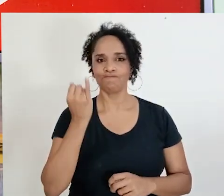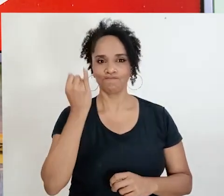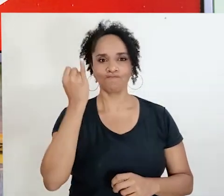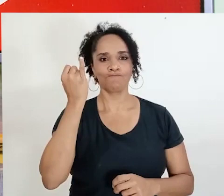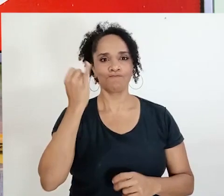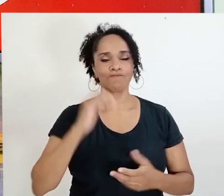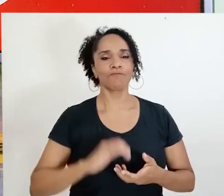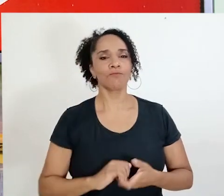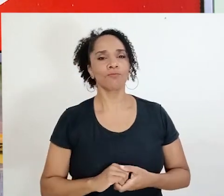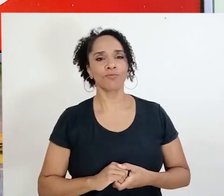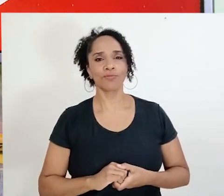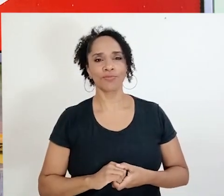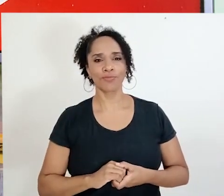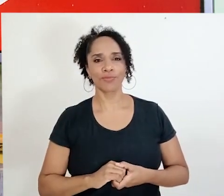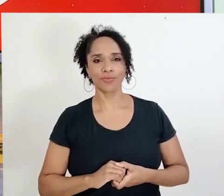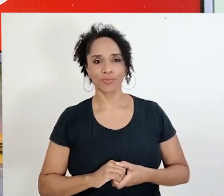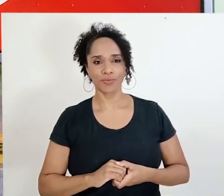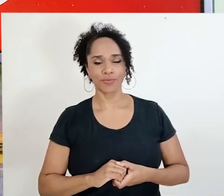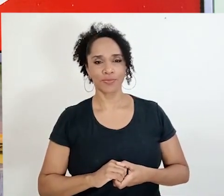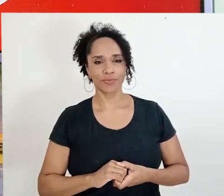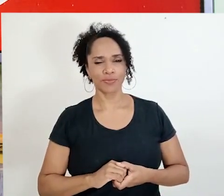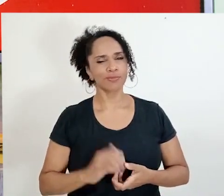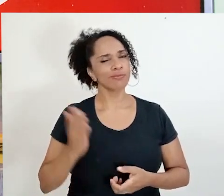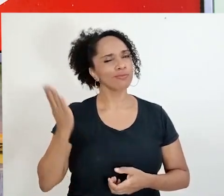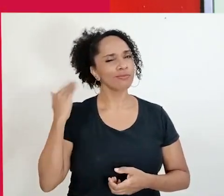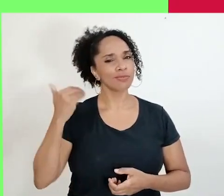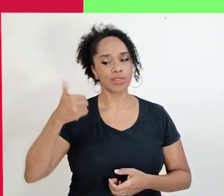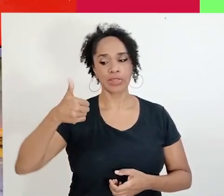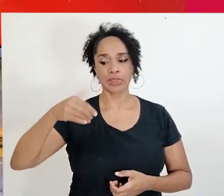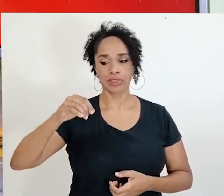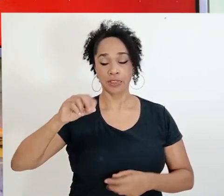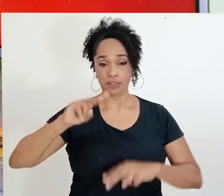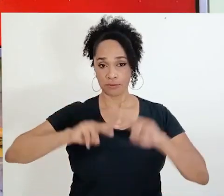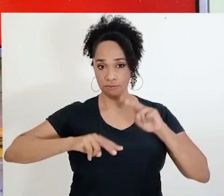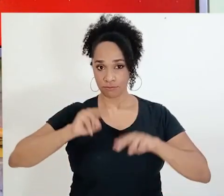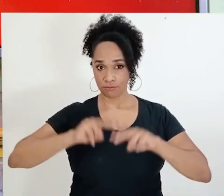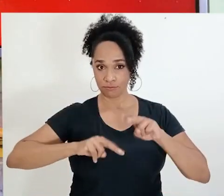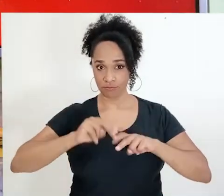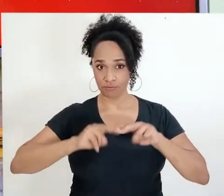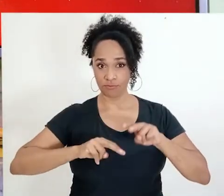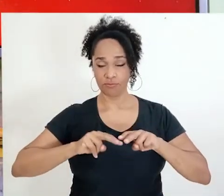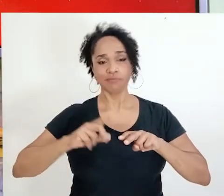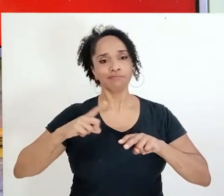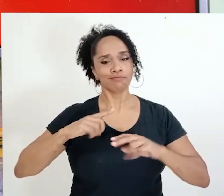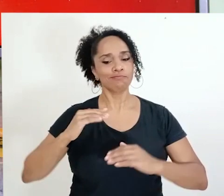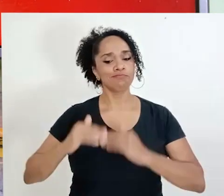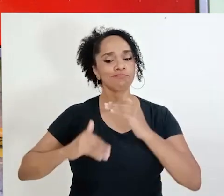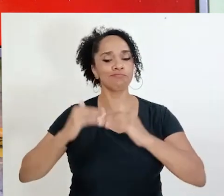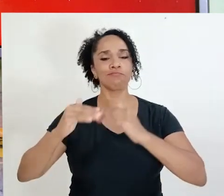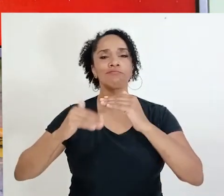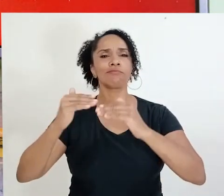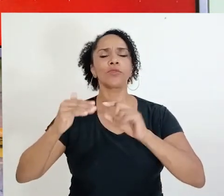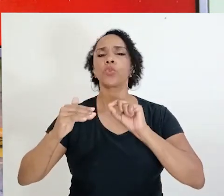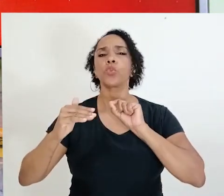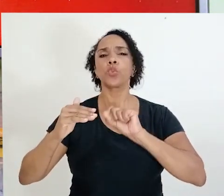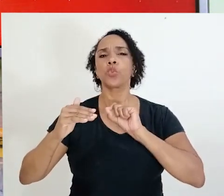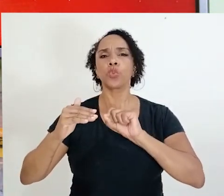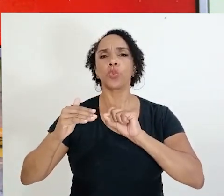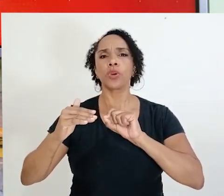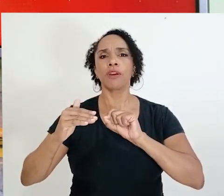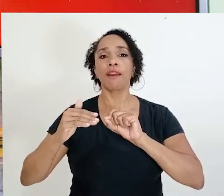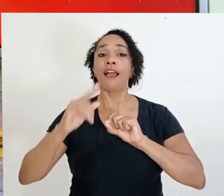precisam ser combatidos cotidianamente. No último 10 de junho, foi dado